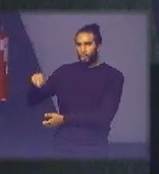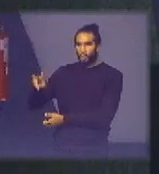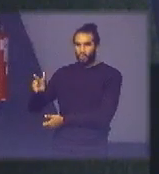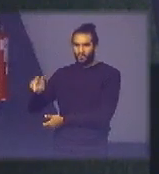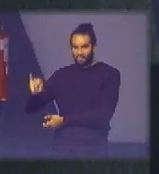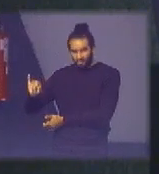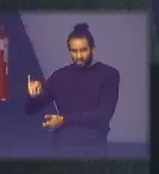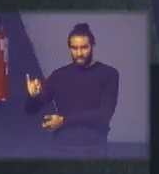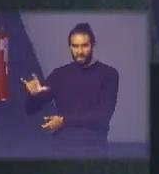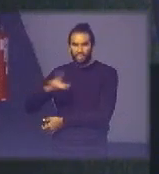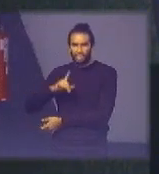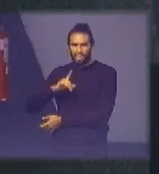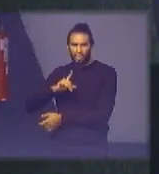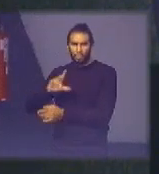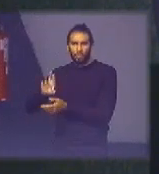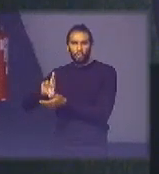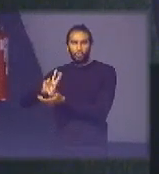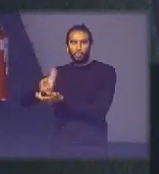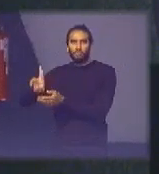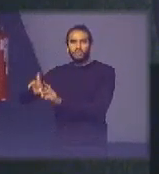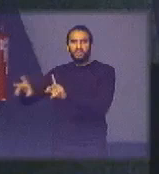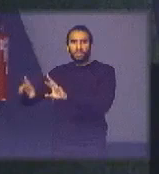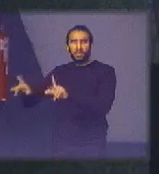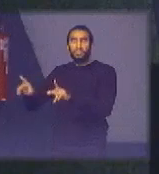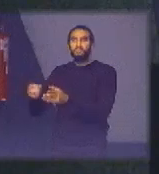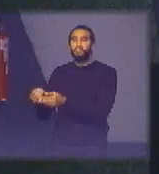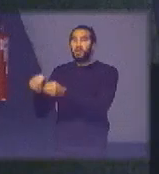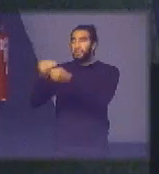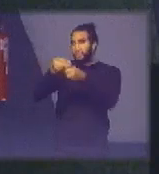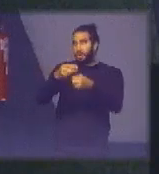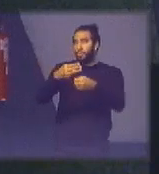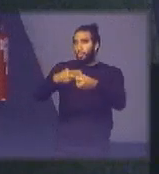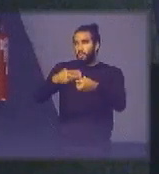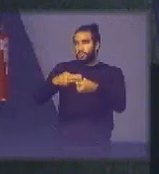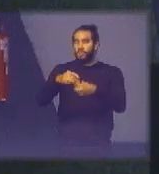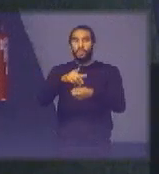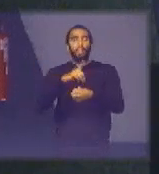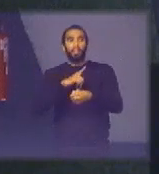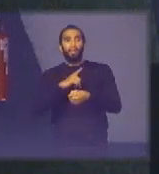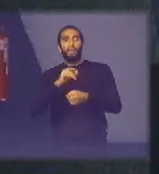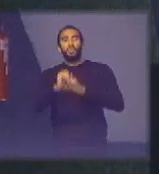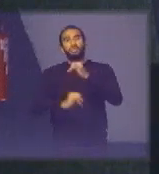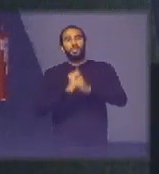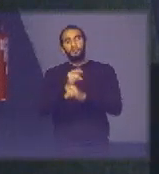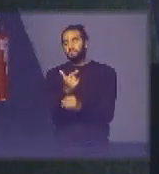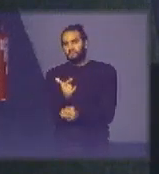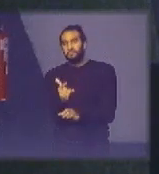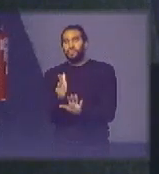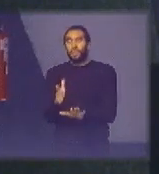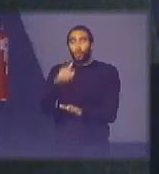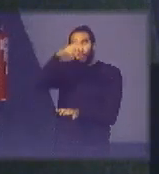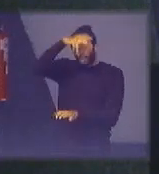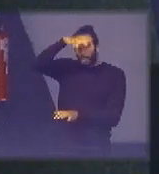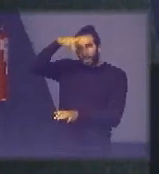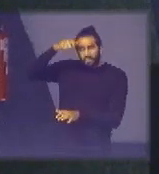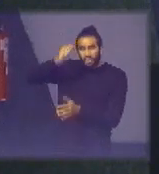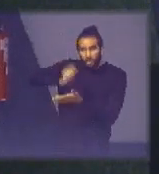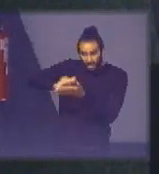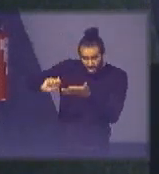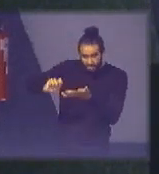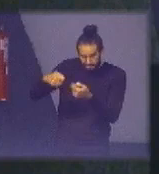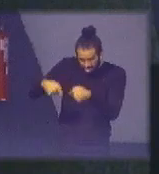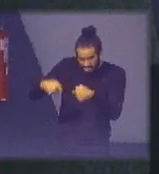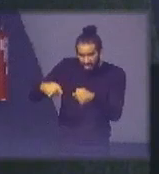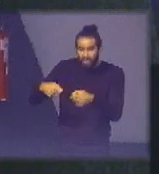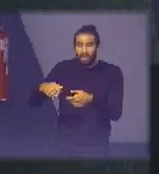Plataforma Mais Brasil para um município chegava lá não tinha internet aí o prefeito que é ele que tem que assinar ele pegava